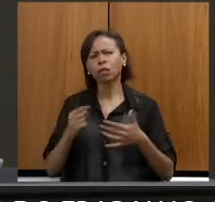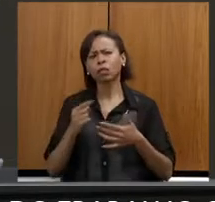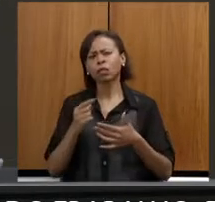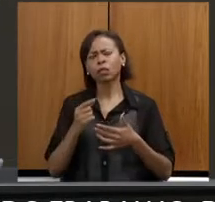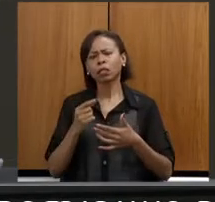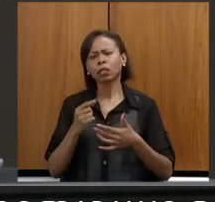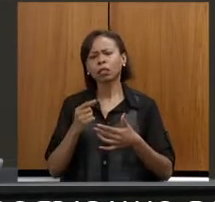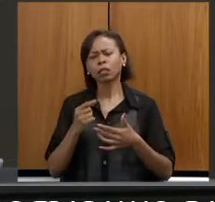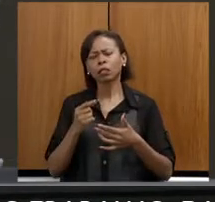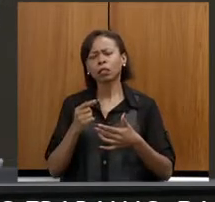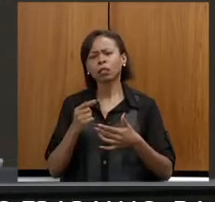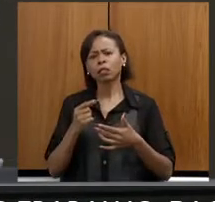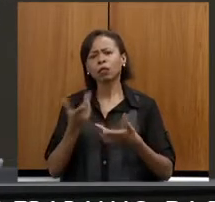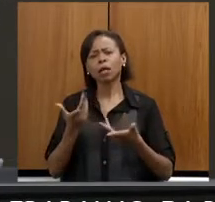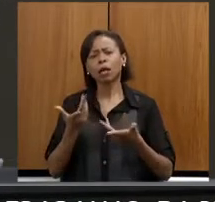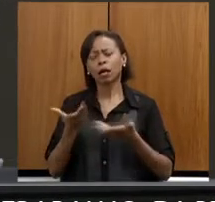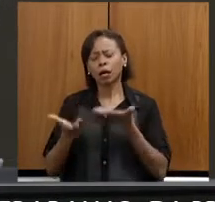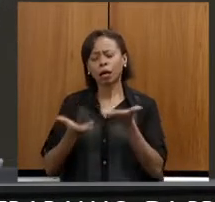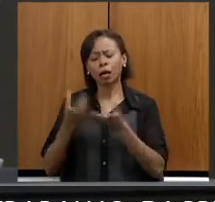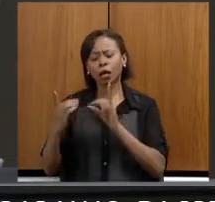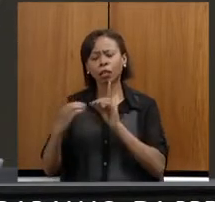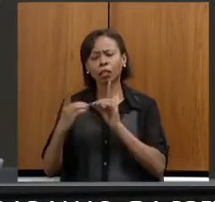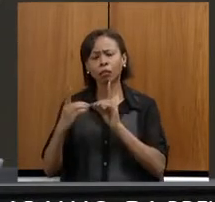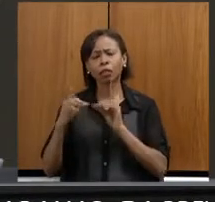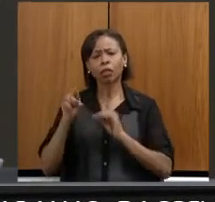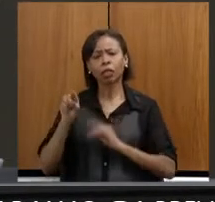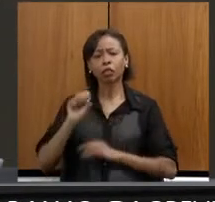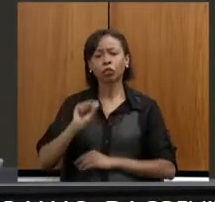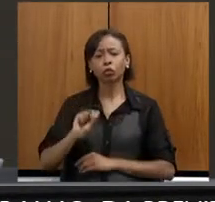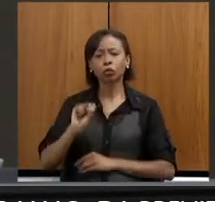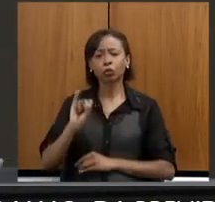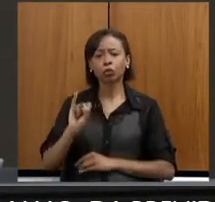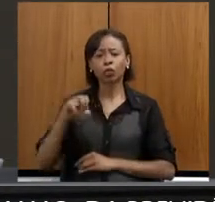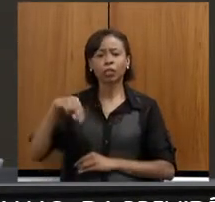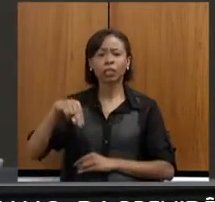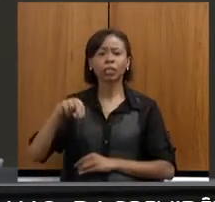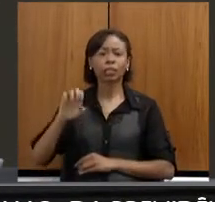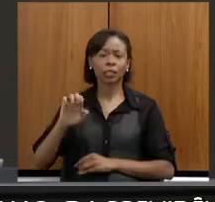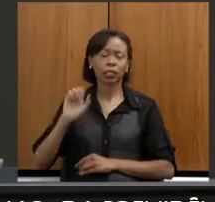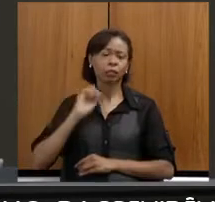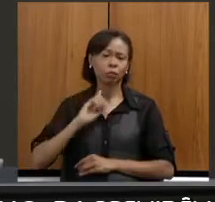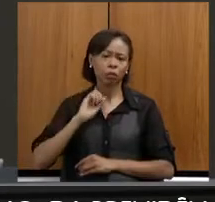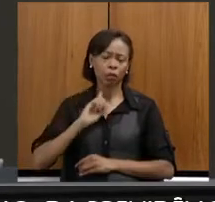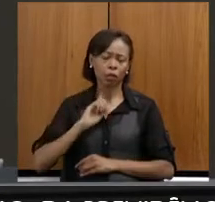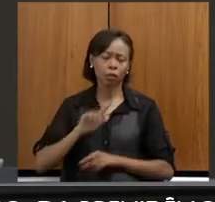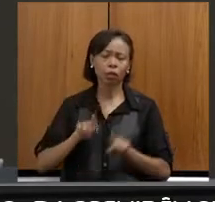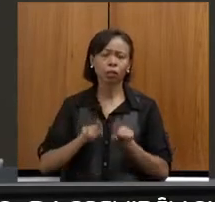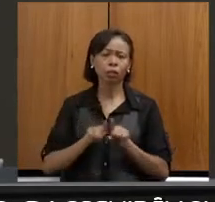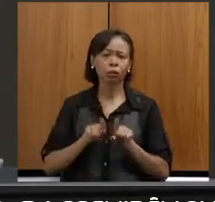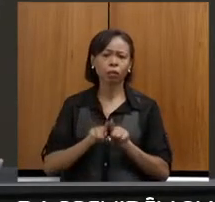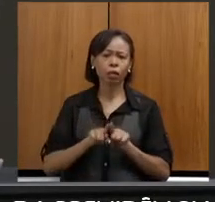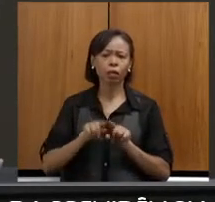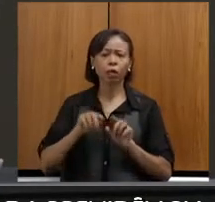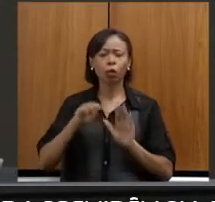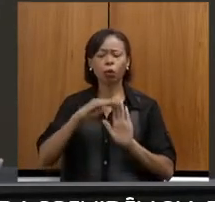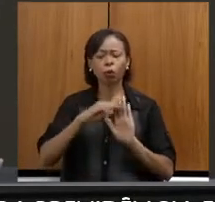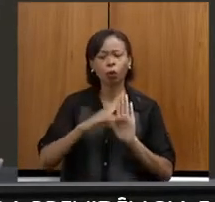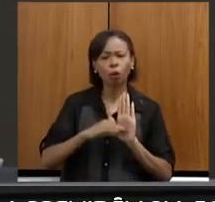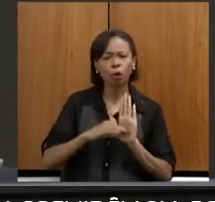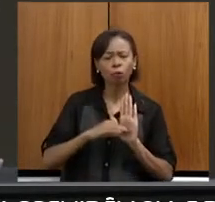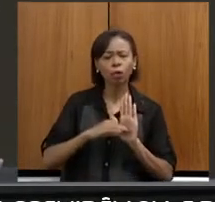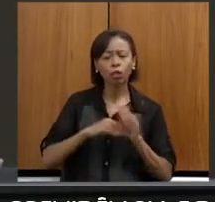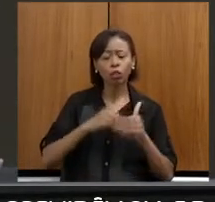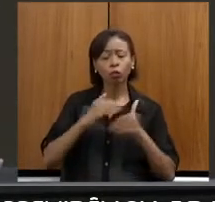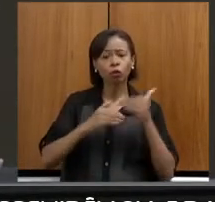atendimento do CINE Minas Gerais e dos programas de geração de trabalho e renda diante